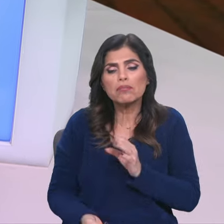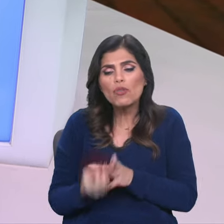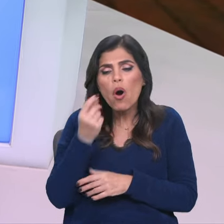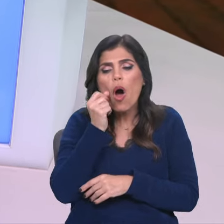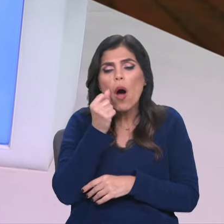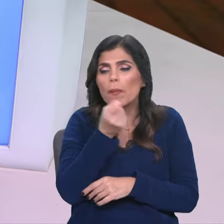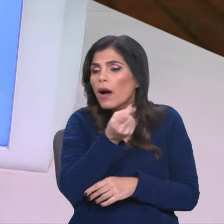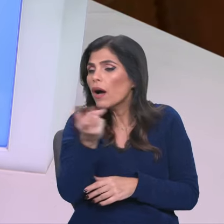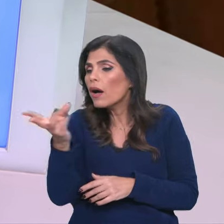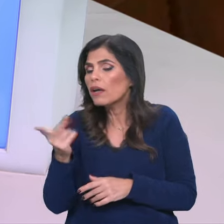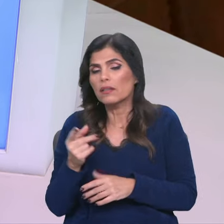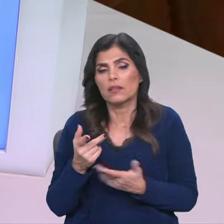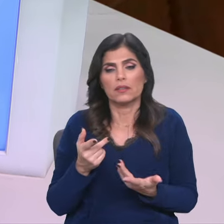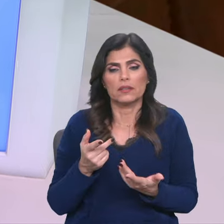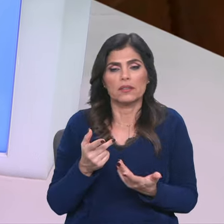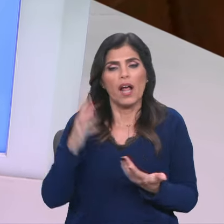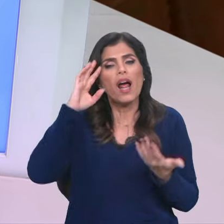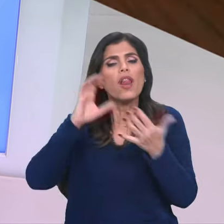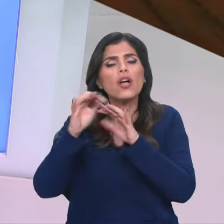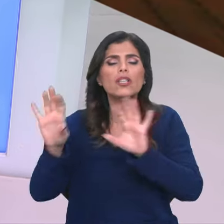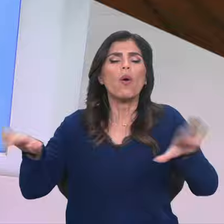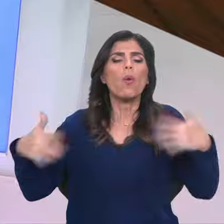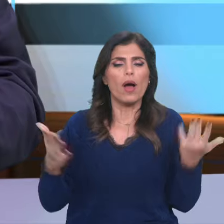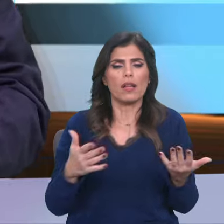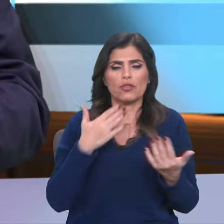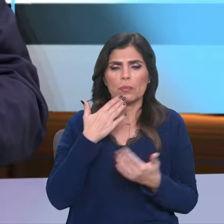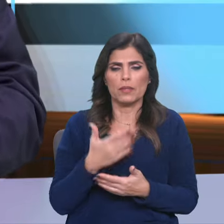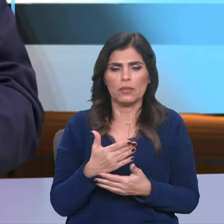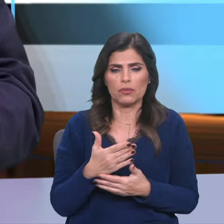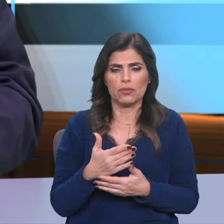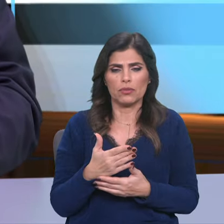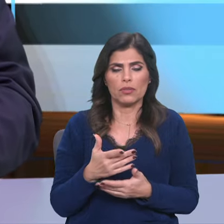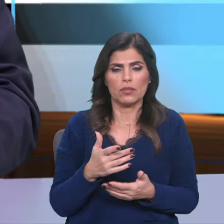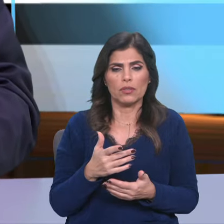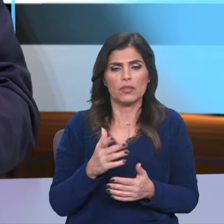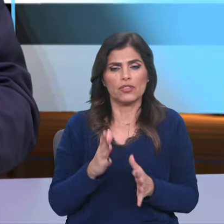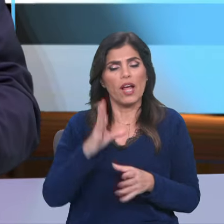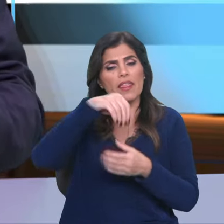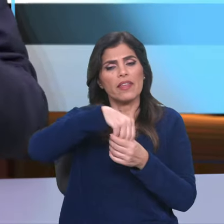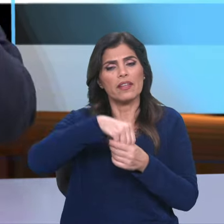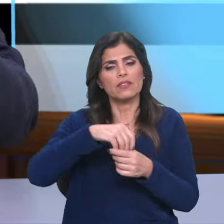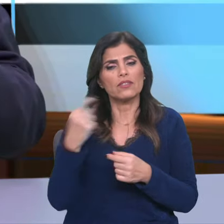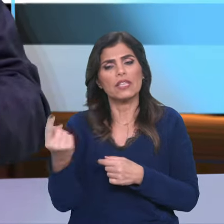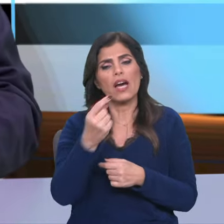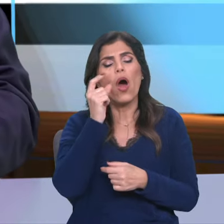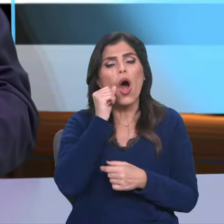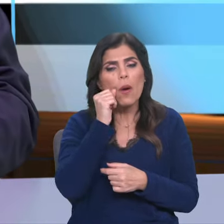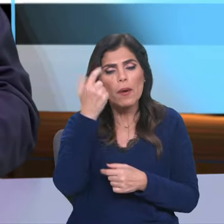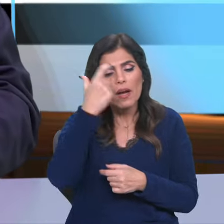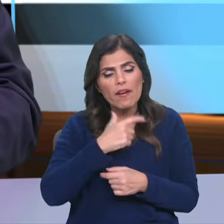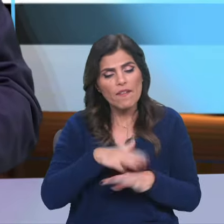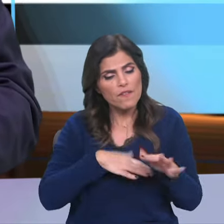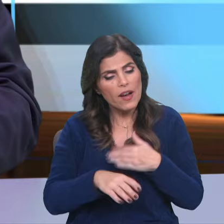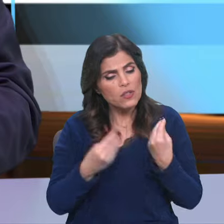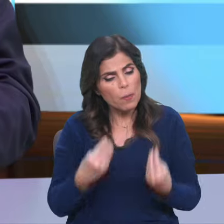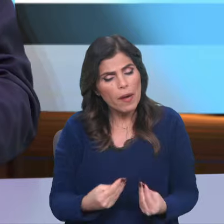É igual o sentido e os apelos que vêm já no interior de cada homem, faz o bem, evita o mal.